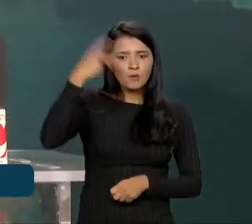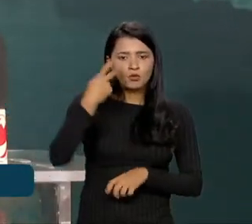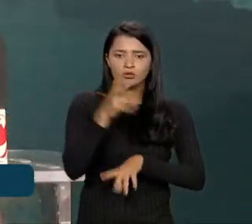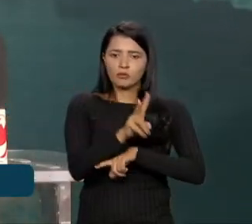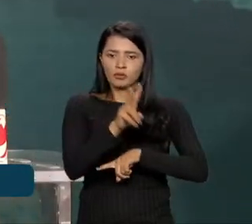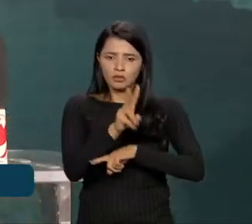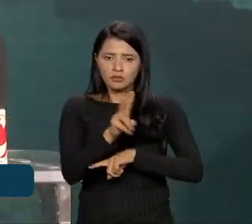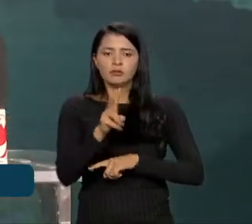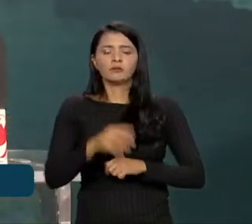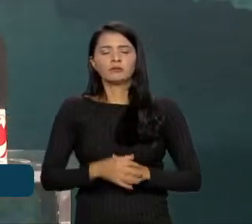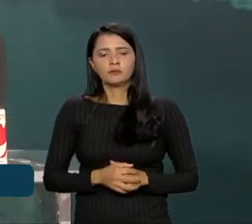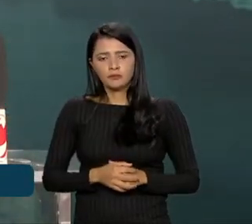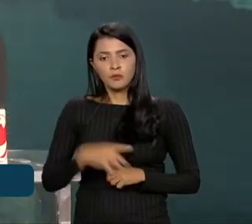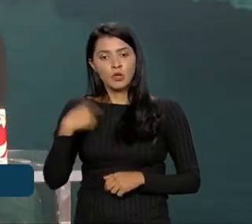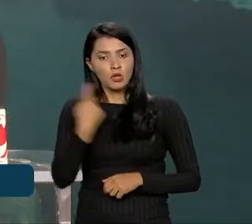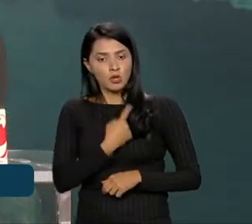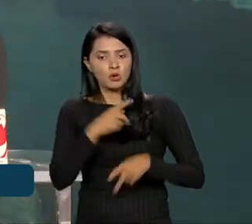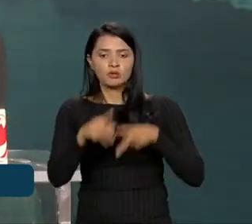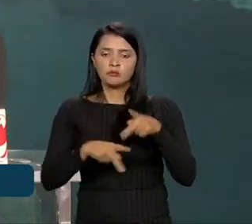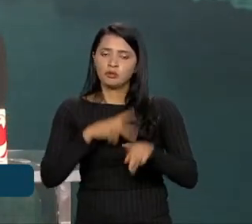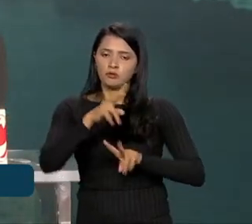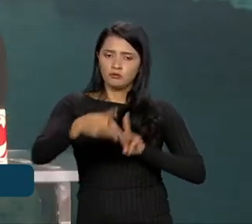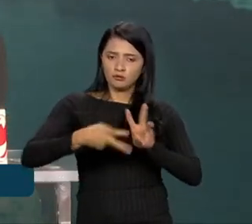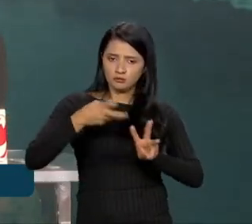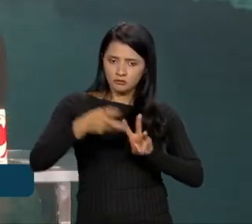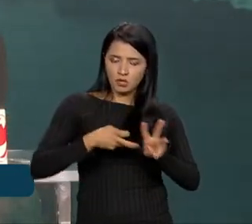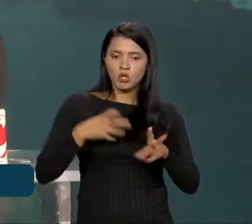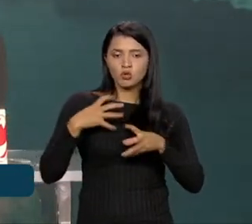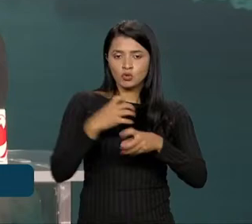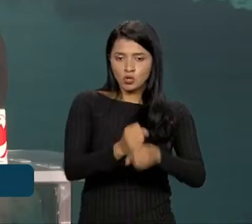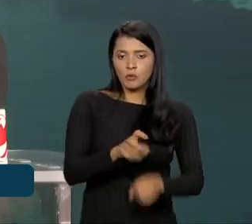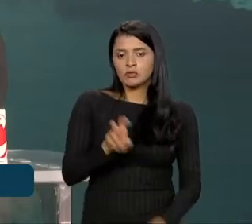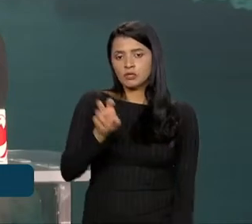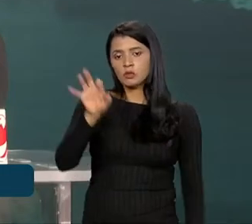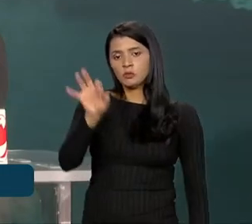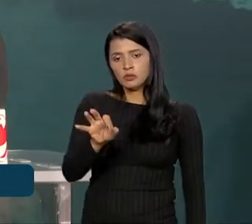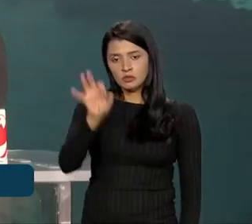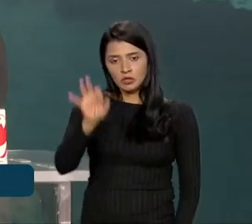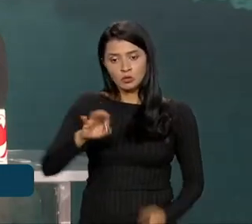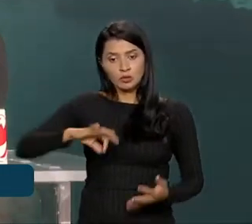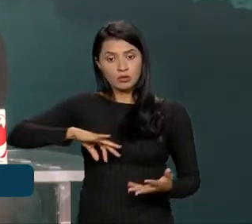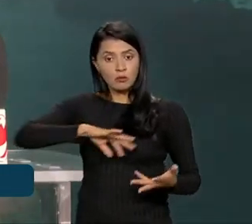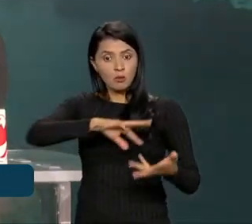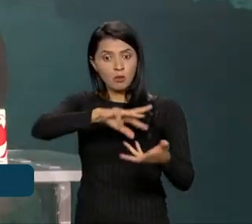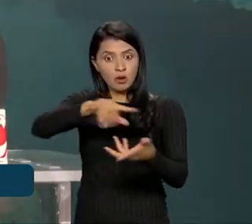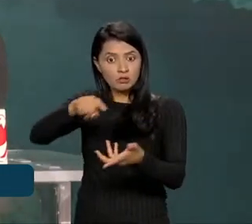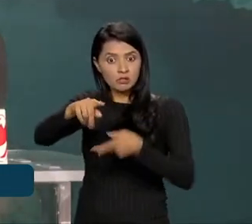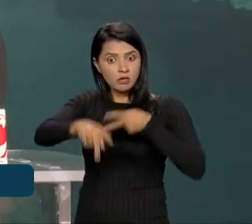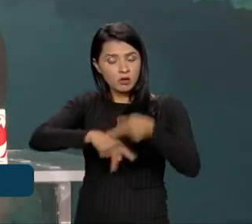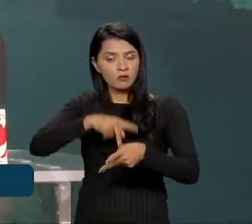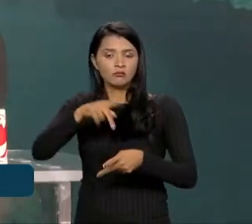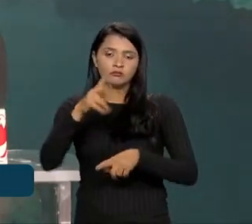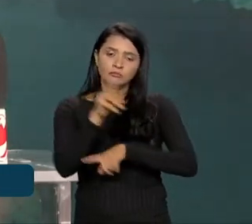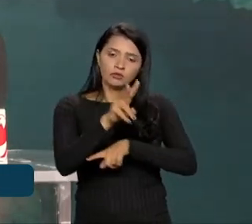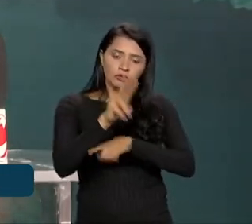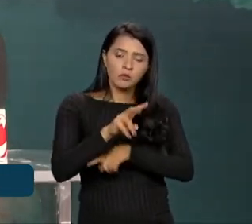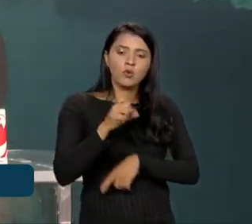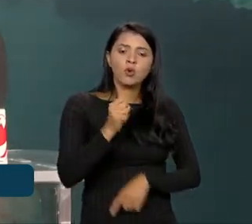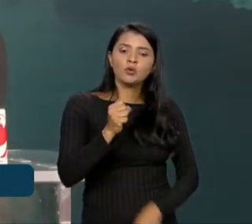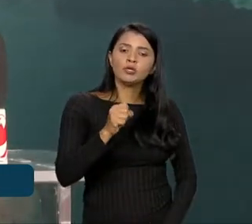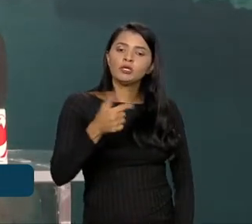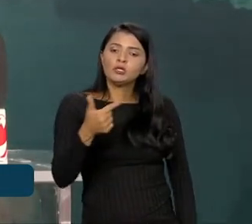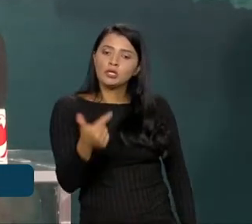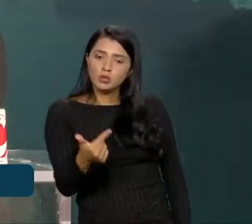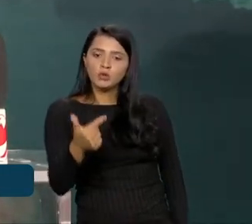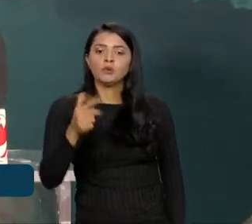proteção. Nós, povos indígenas, somos 5% da população mundial e protegemos 82% da